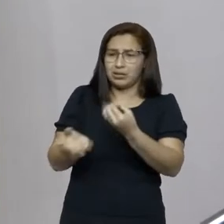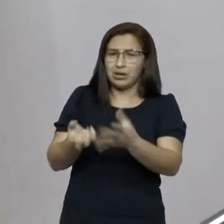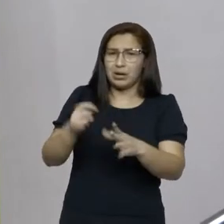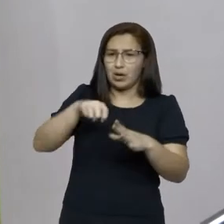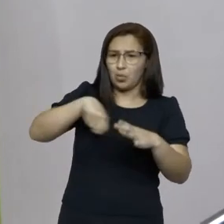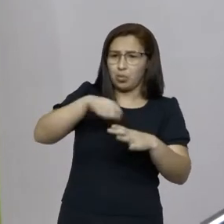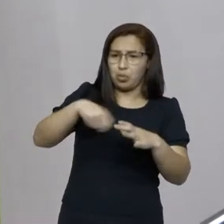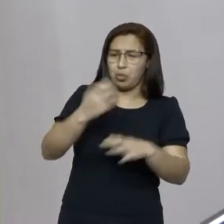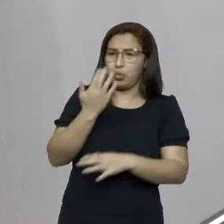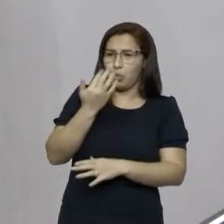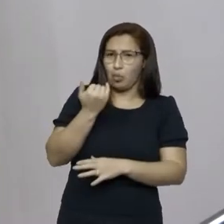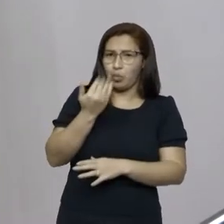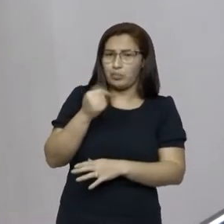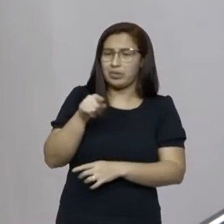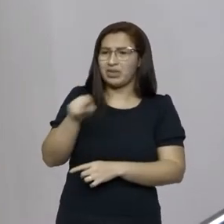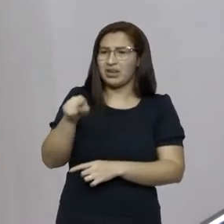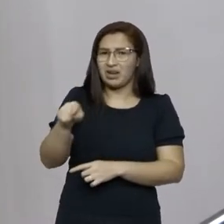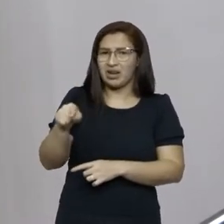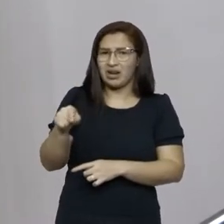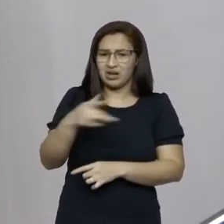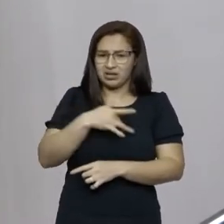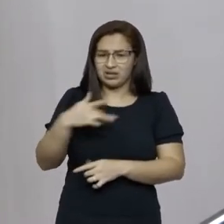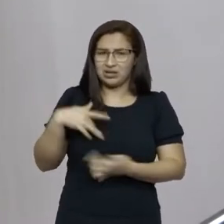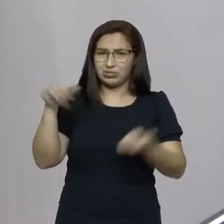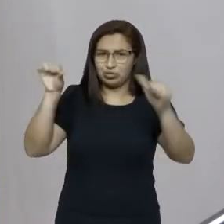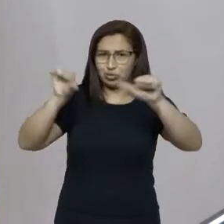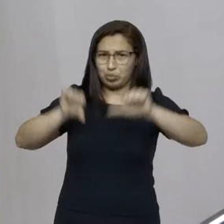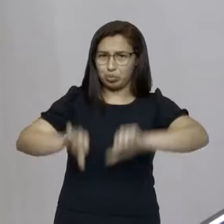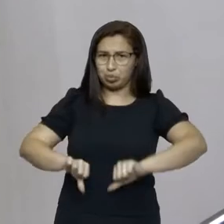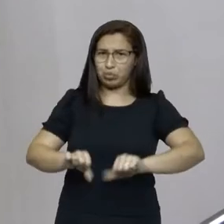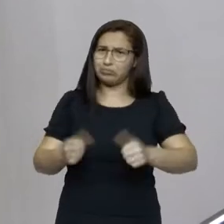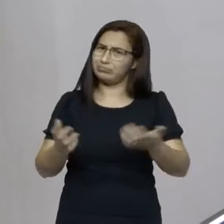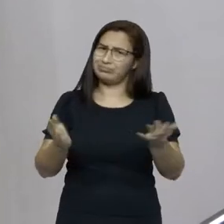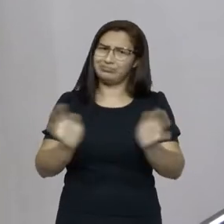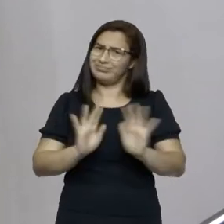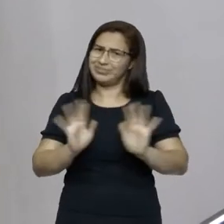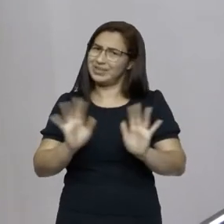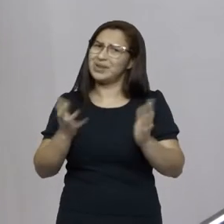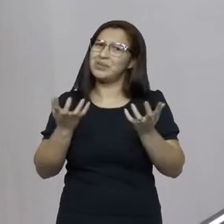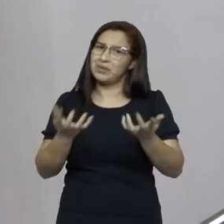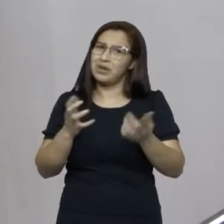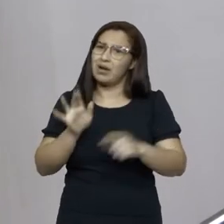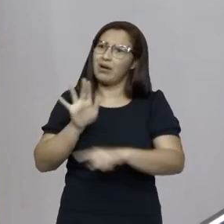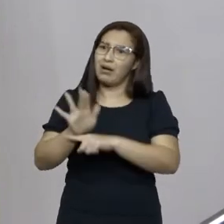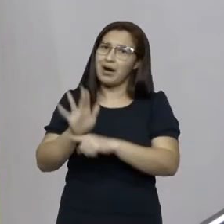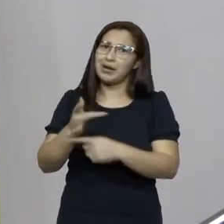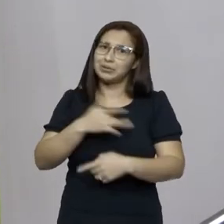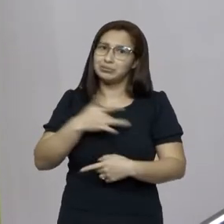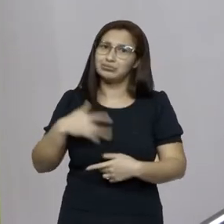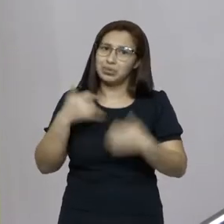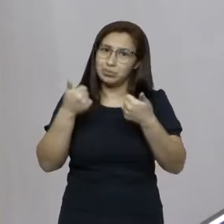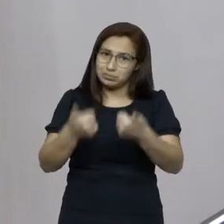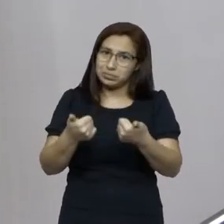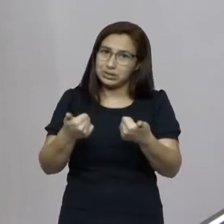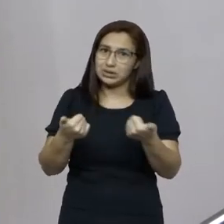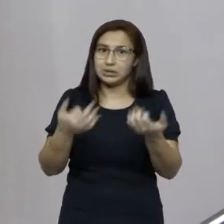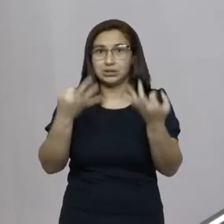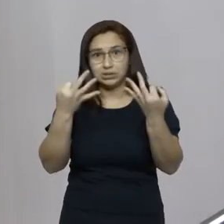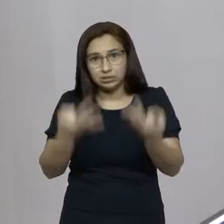destrutivo à vida, à saúde para seus filhos se alimentarem. Com toda a certeza,